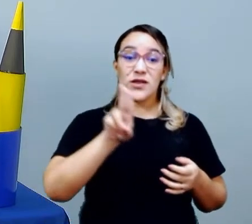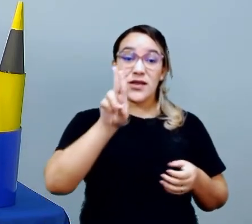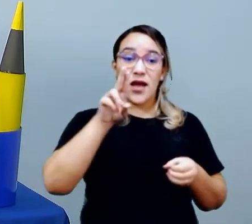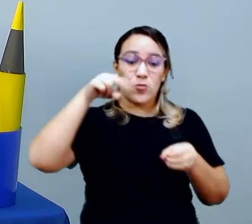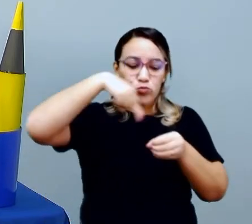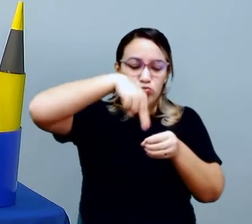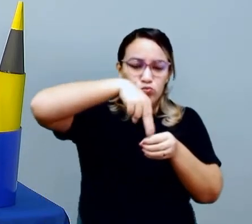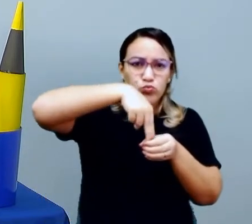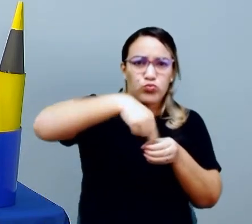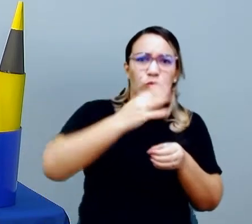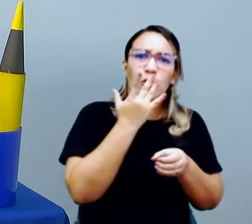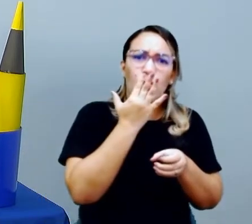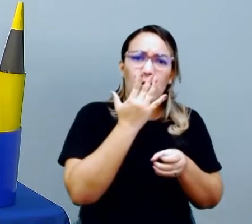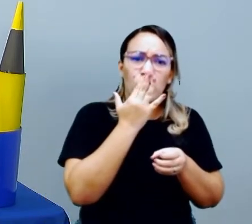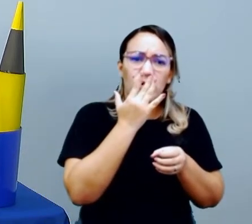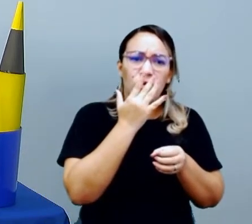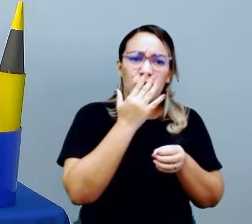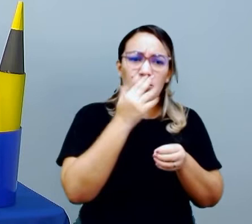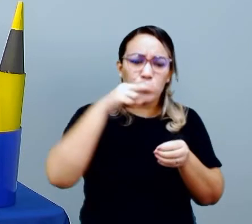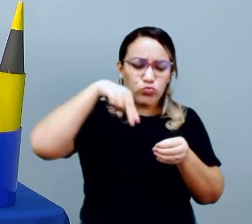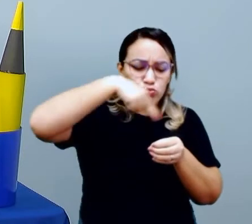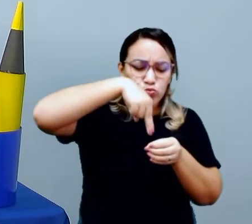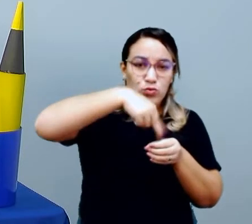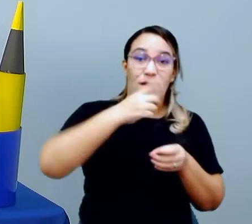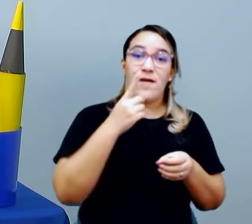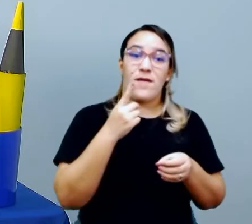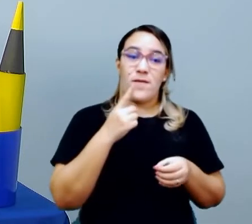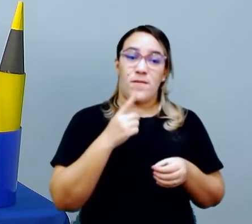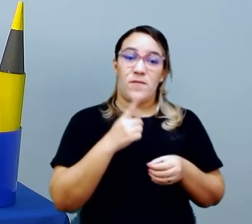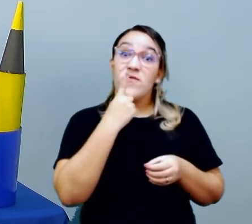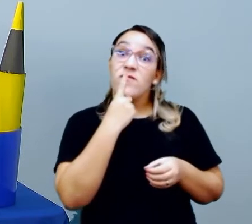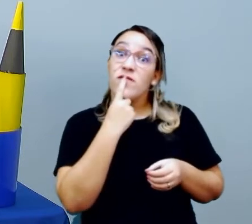tá bom? Para pintar o nosso semáforo.